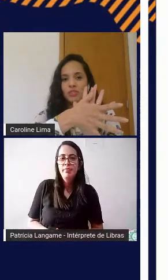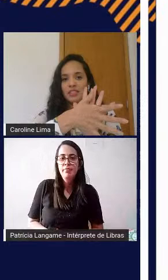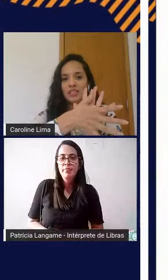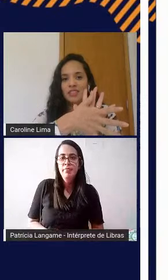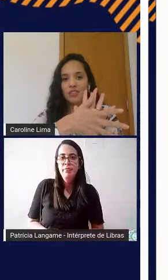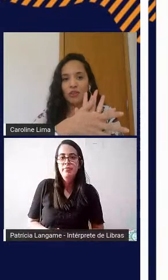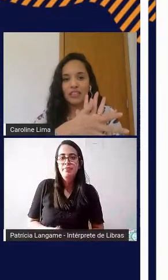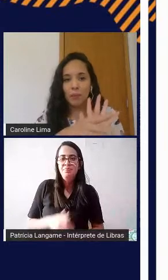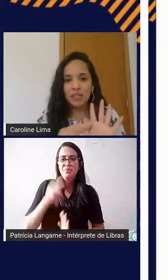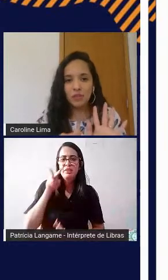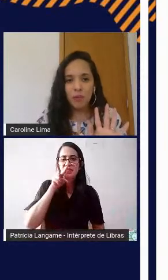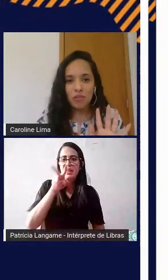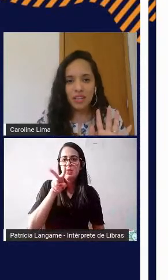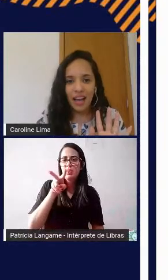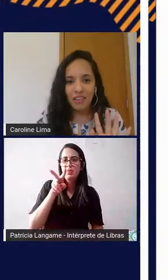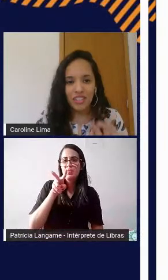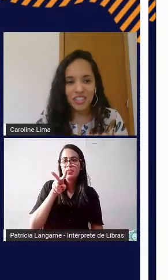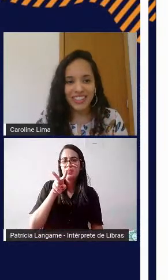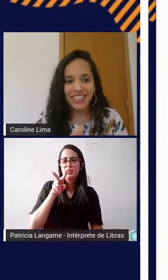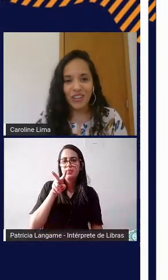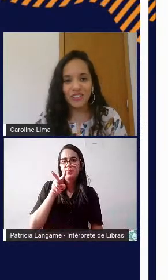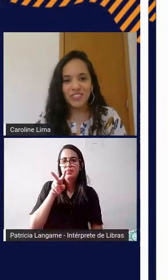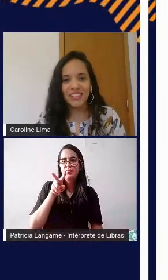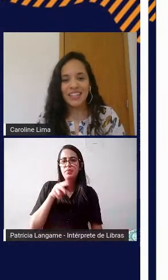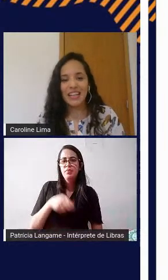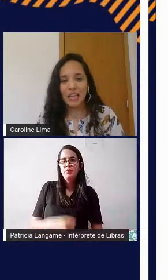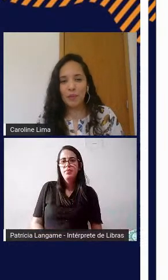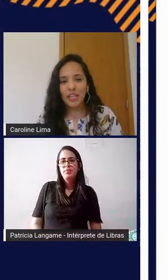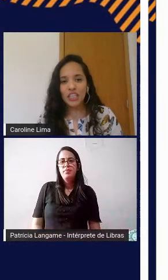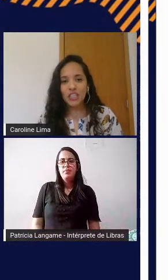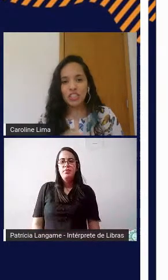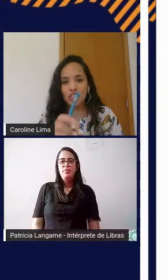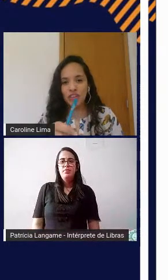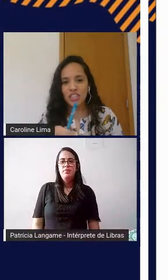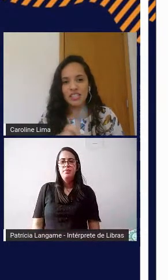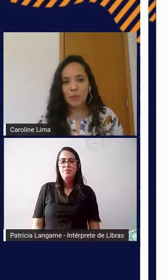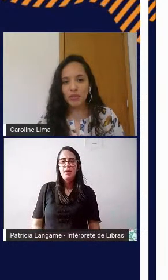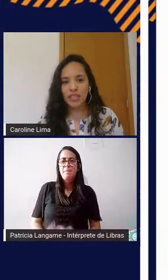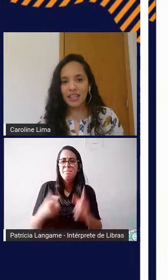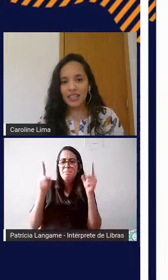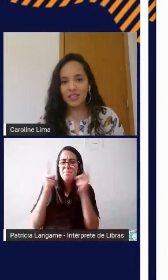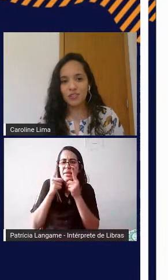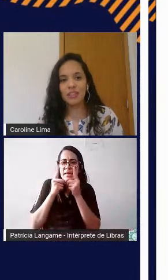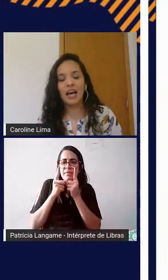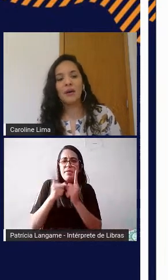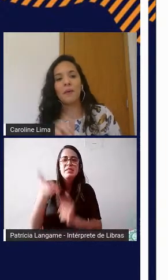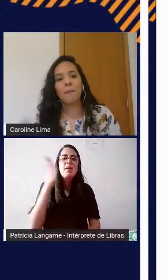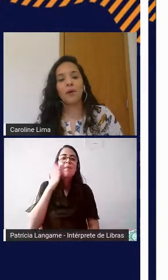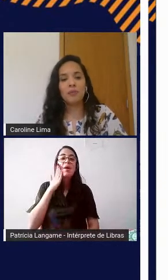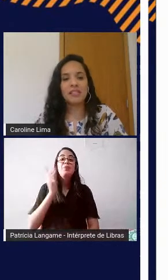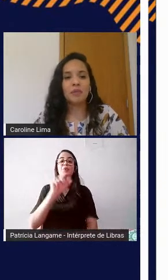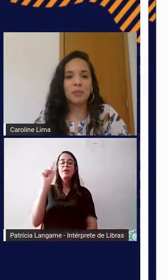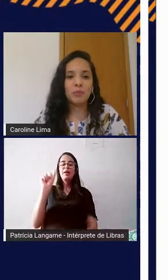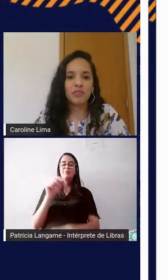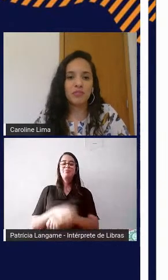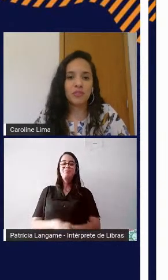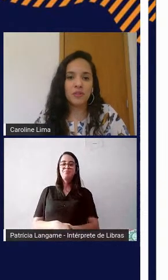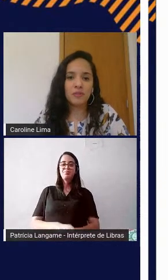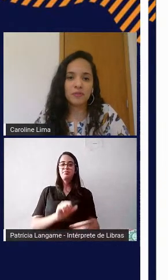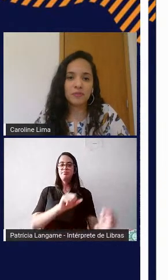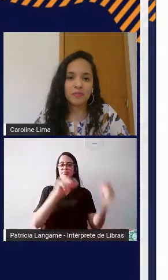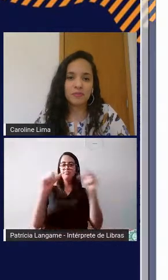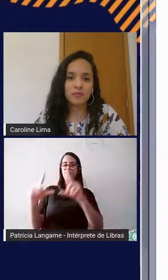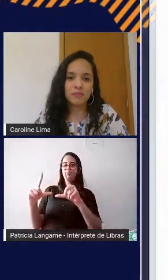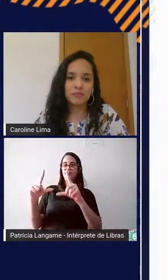vocês quando isso alguém tá passando o mouse lá eu acho que é o Aguinaldo tá pequenininho a gente vai já saber o que que é isso tá pode passar pra mim por